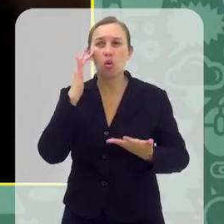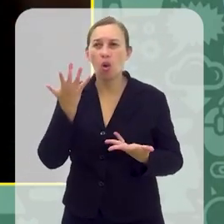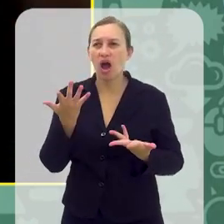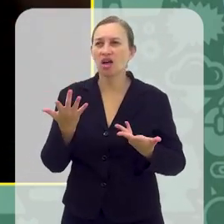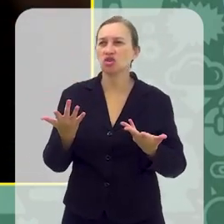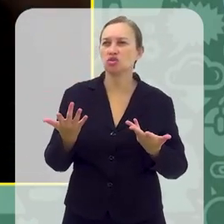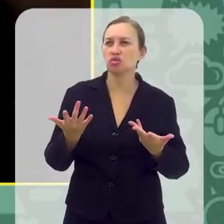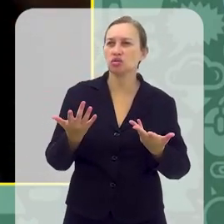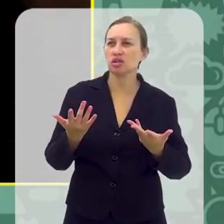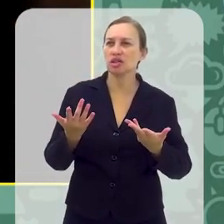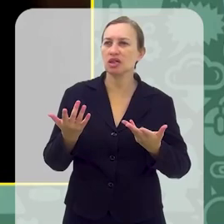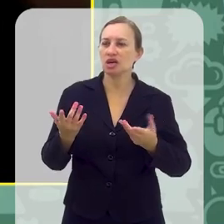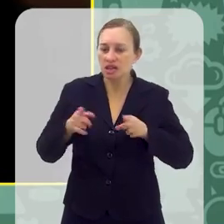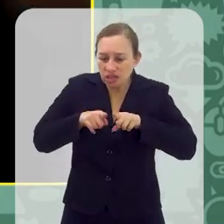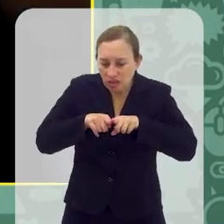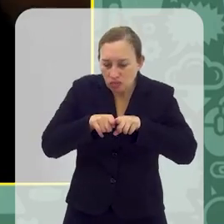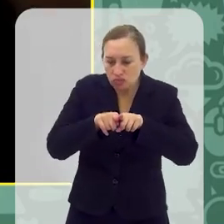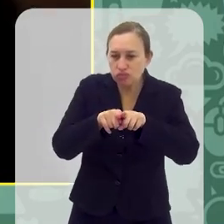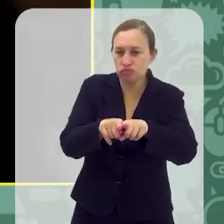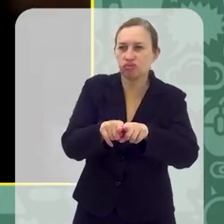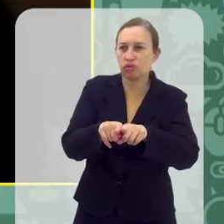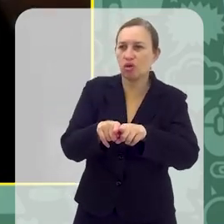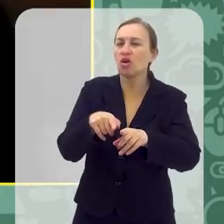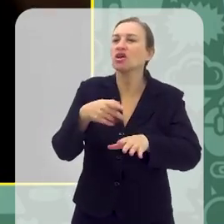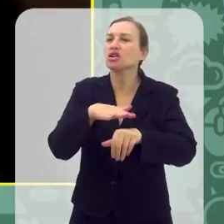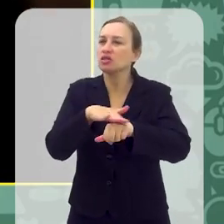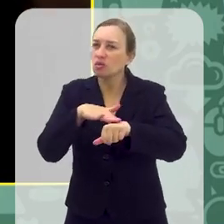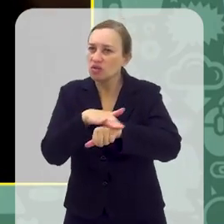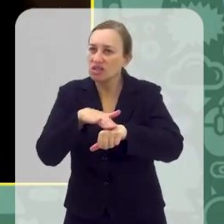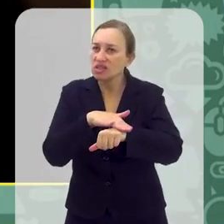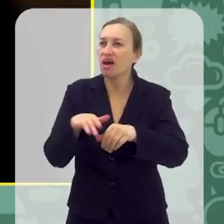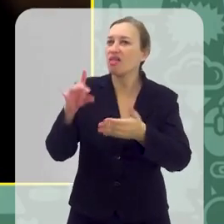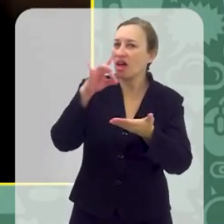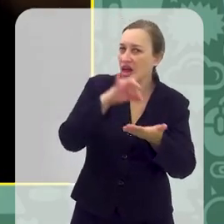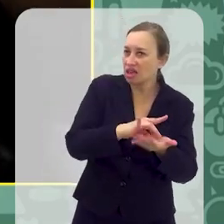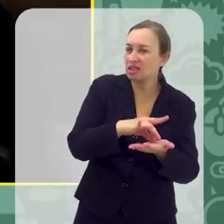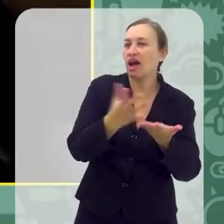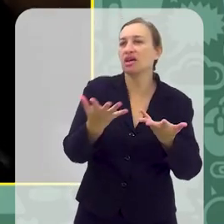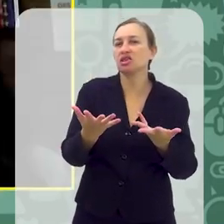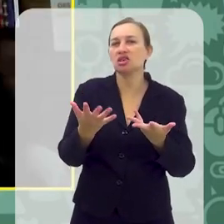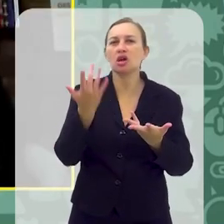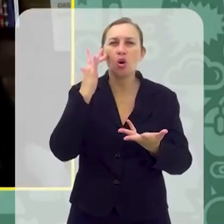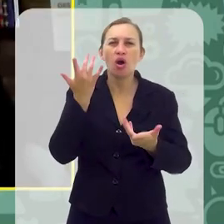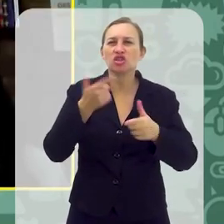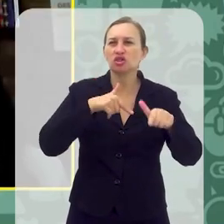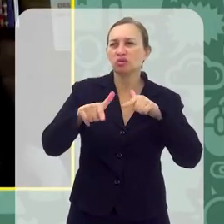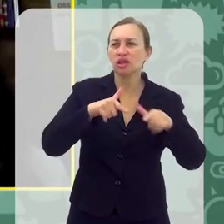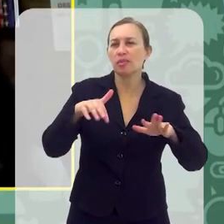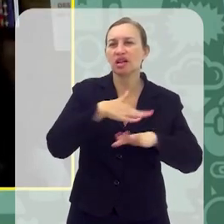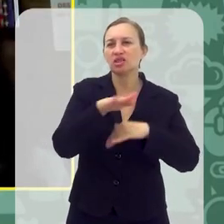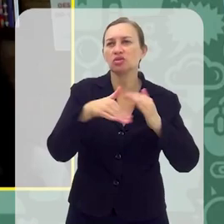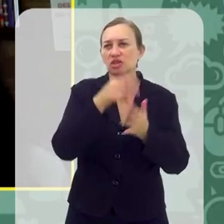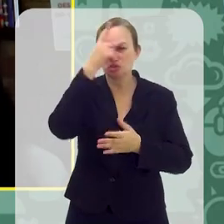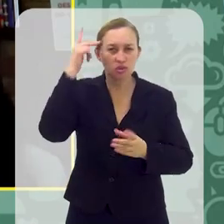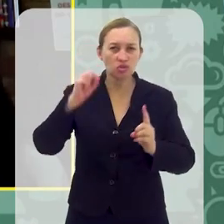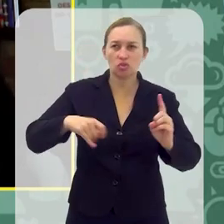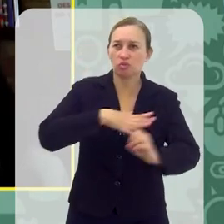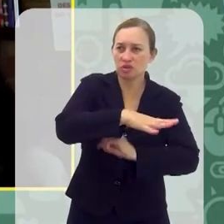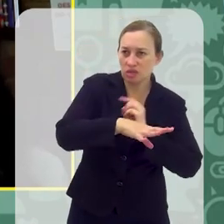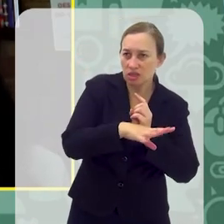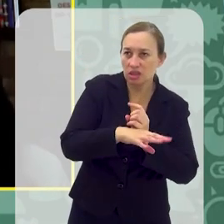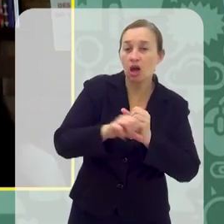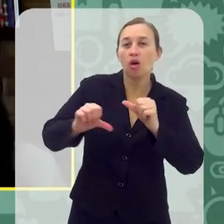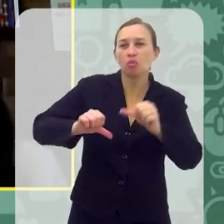acho que é nessa linha de encorajar, de falar e conversar sobre a realidade. E eu acho que é um trabalho de todo mundo como sociedade,